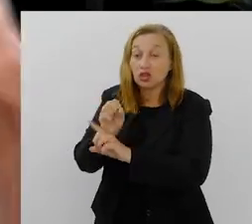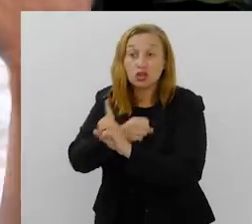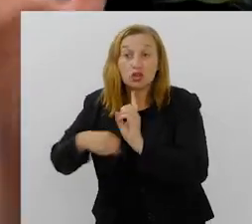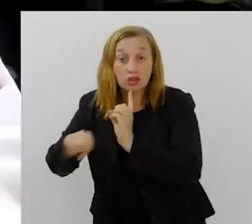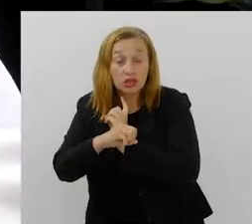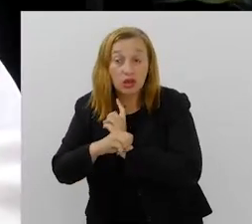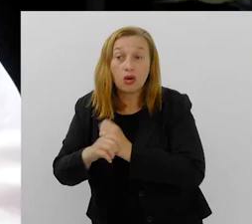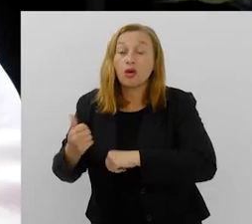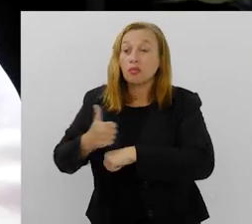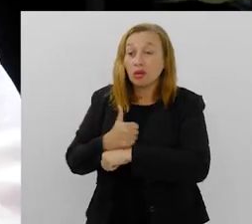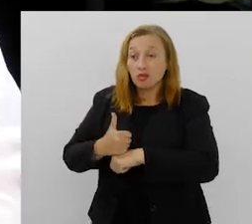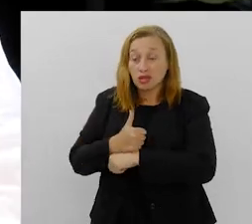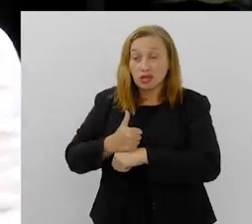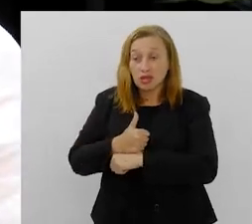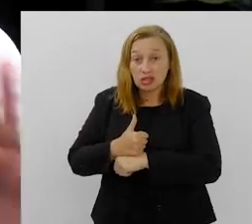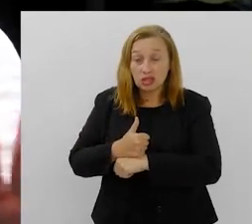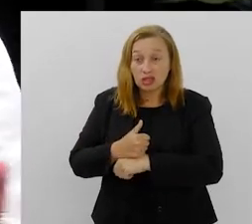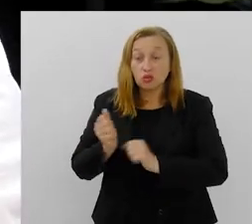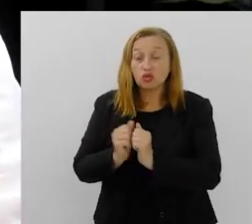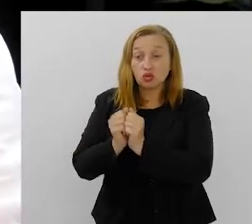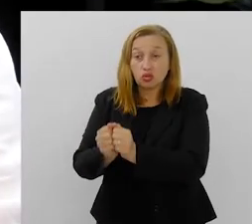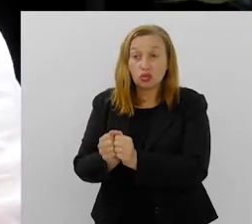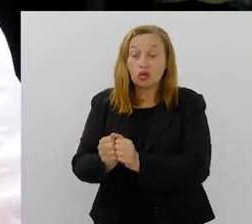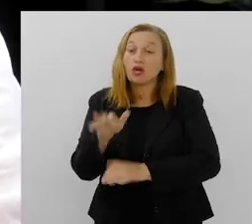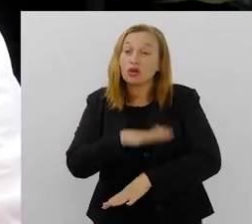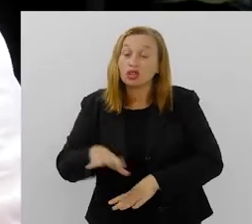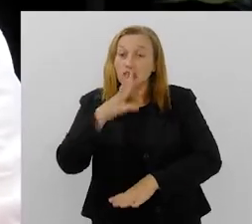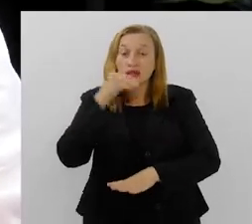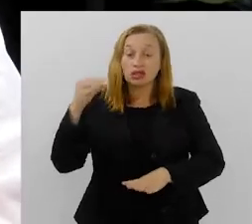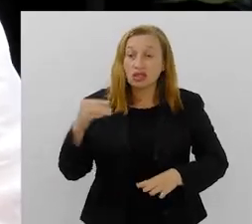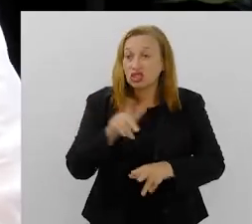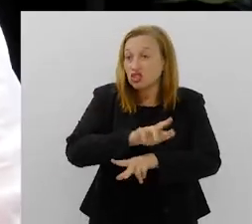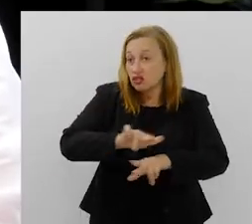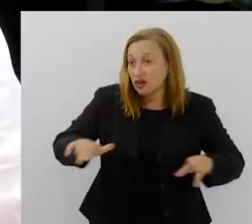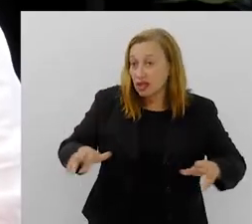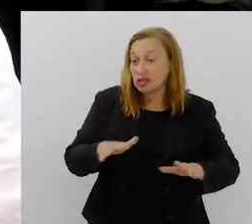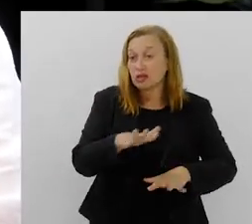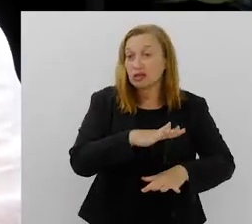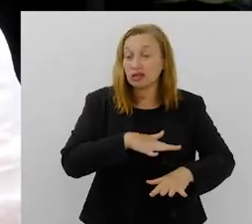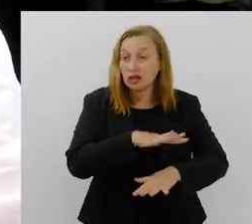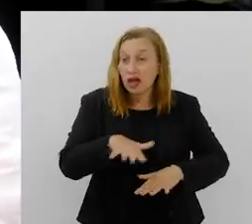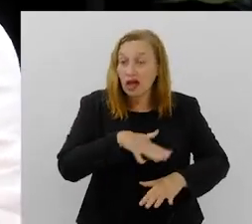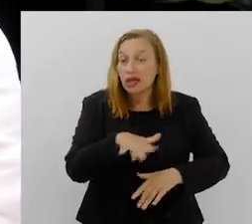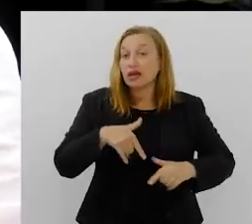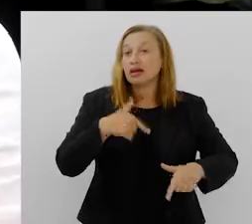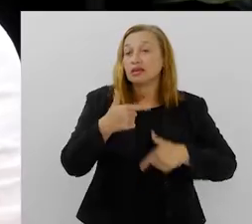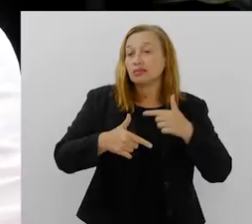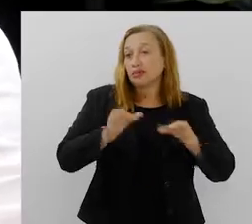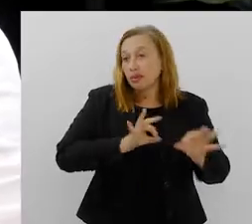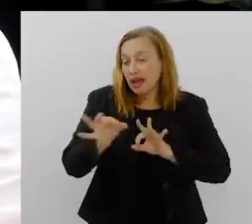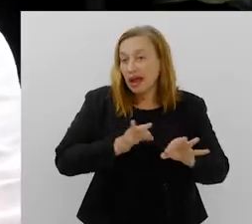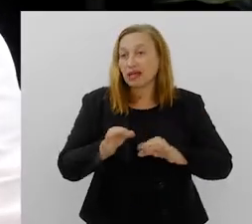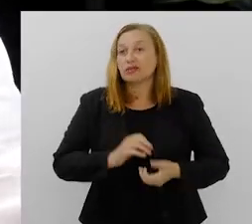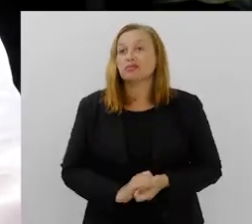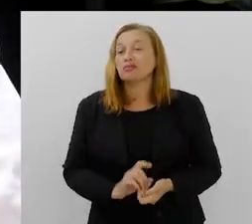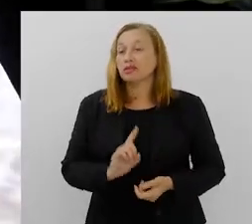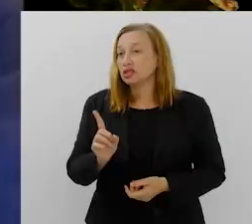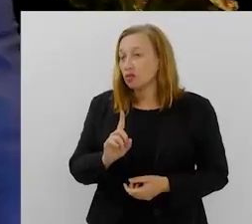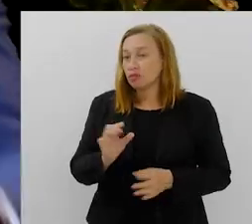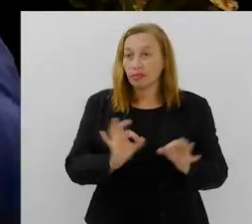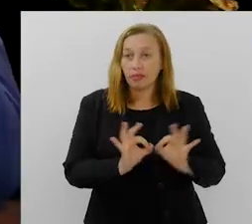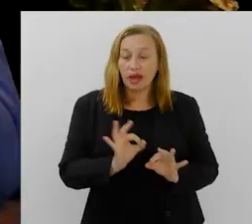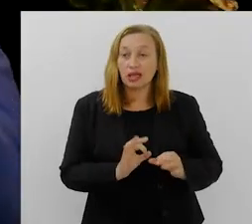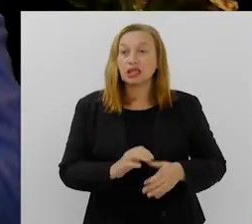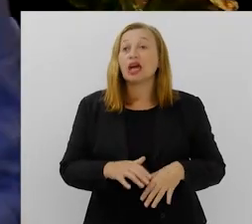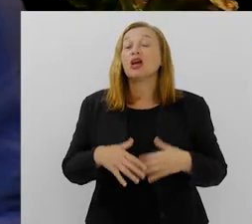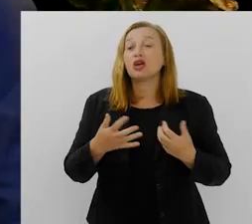profissionais que lidam com as crianças e adolescentes nos mais variados ambientes estejam preparados para isso. e não estão. Não estão. E